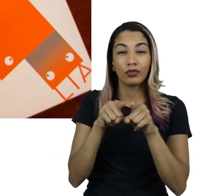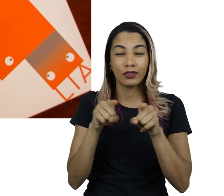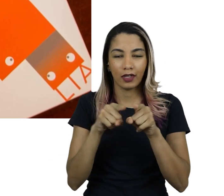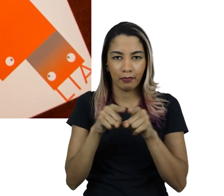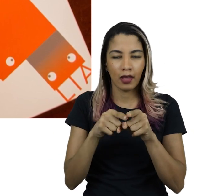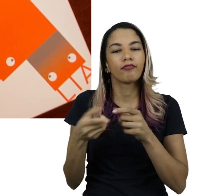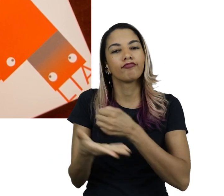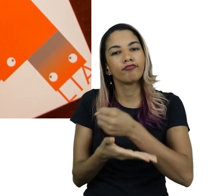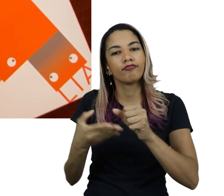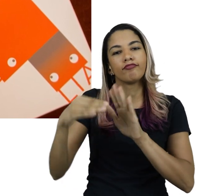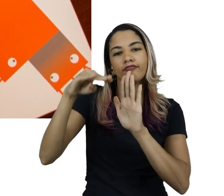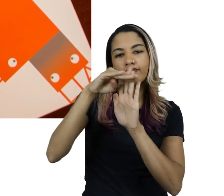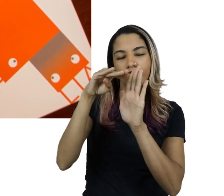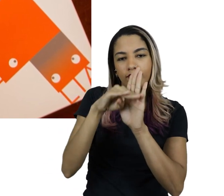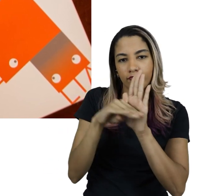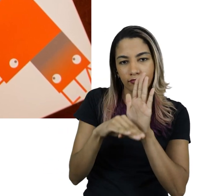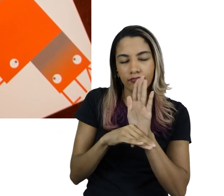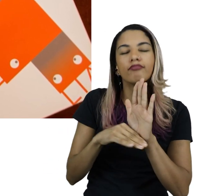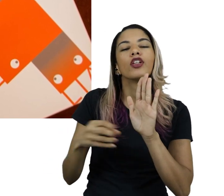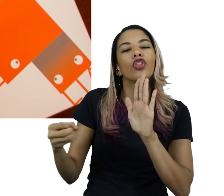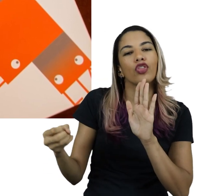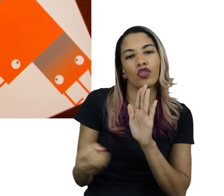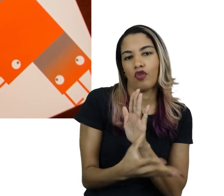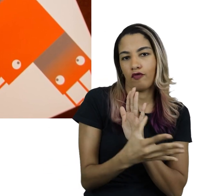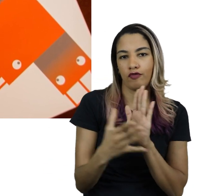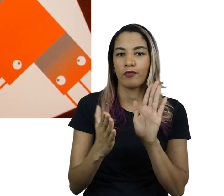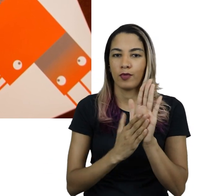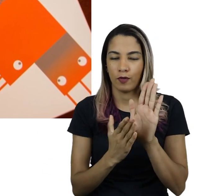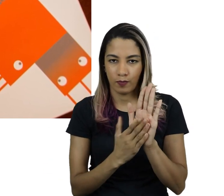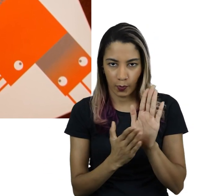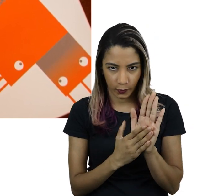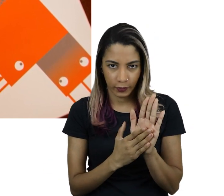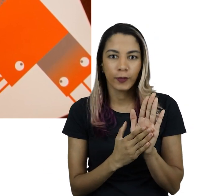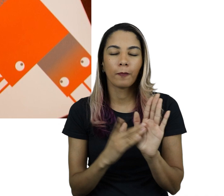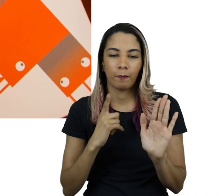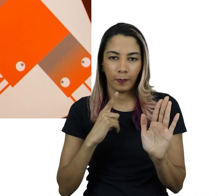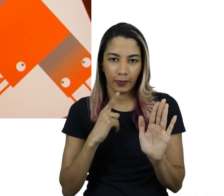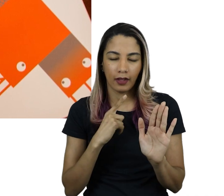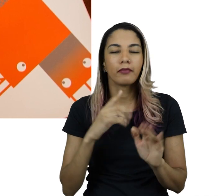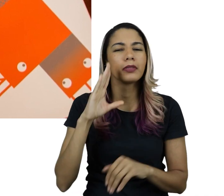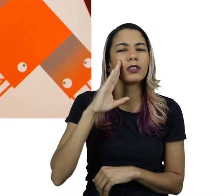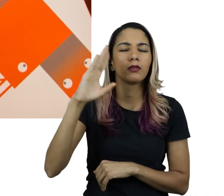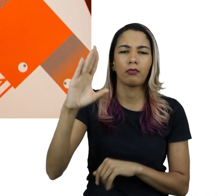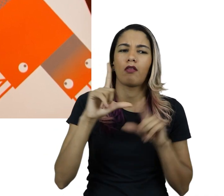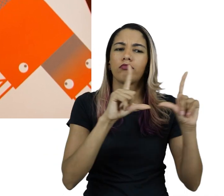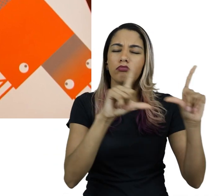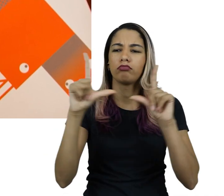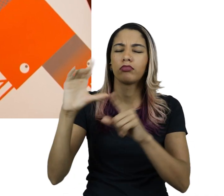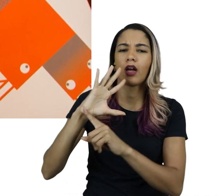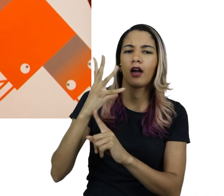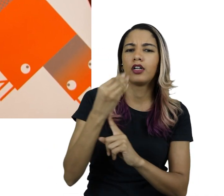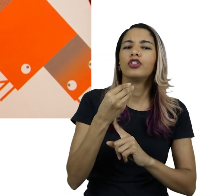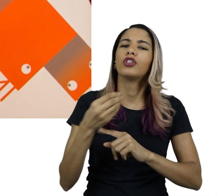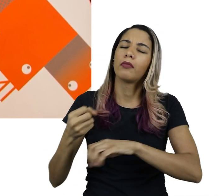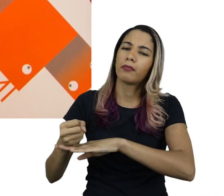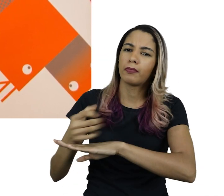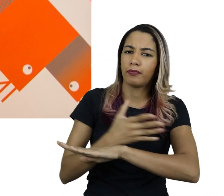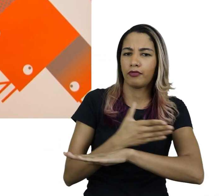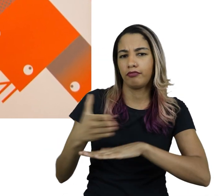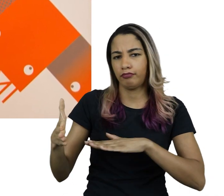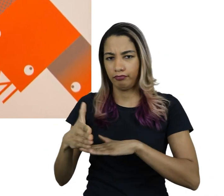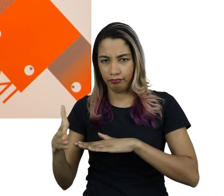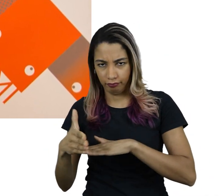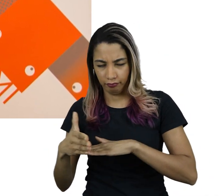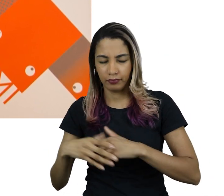visitas foram atualizados, com novas obras e propostas, dando prioridade às obras modernas e